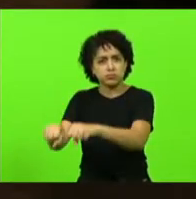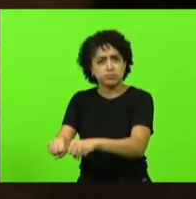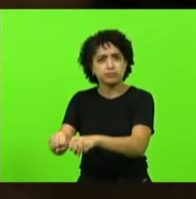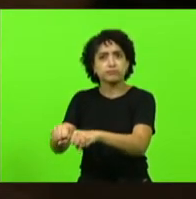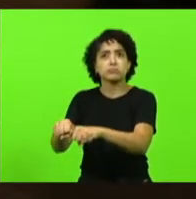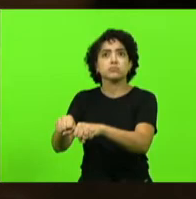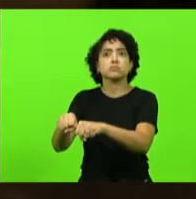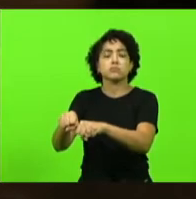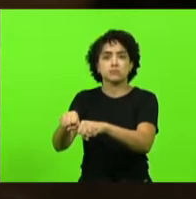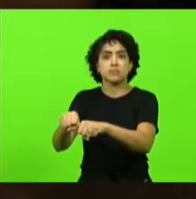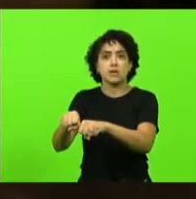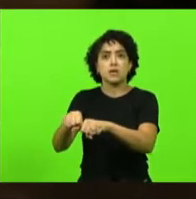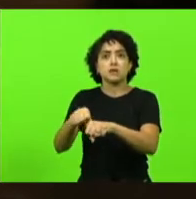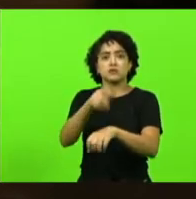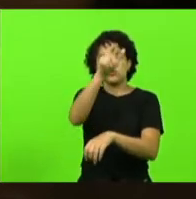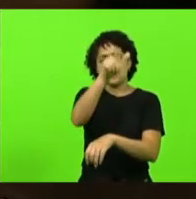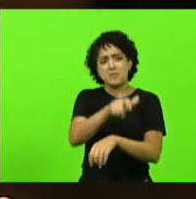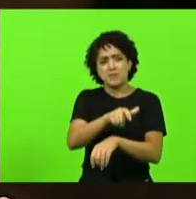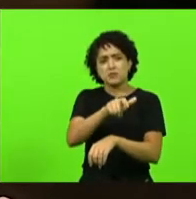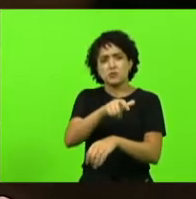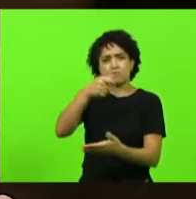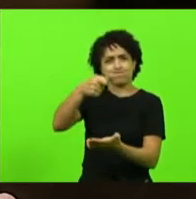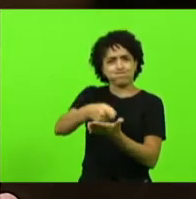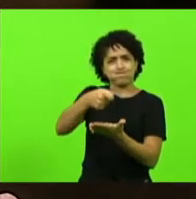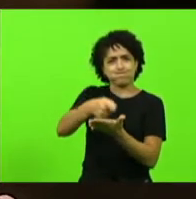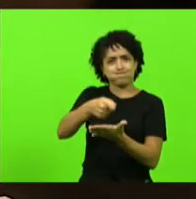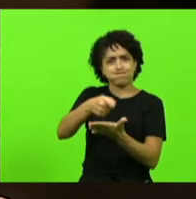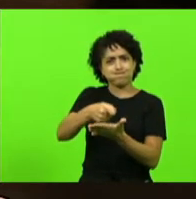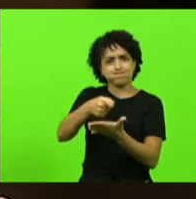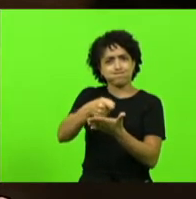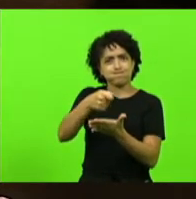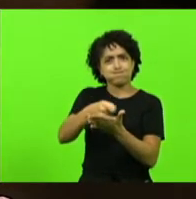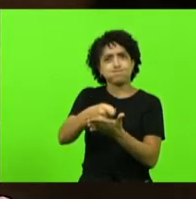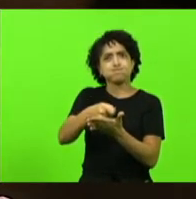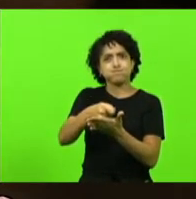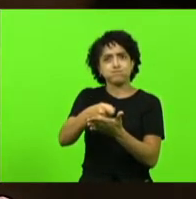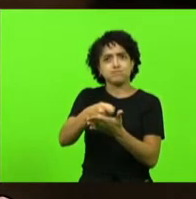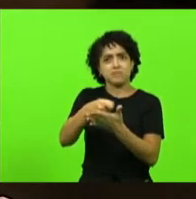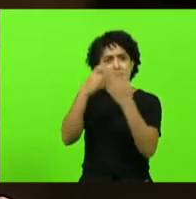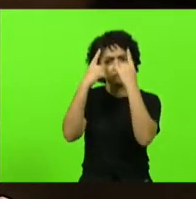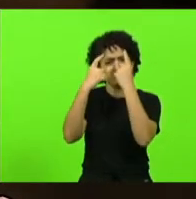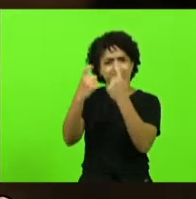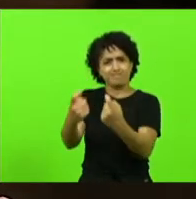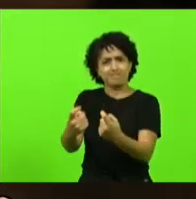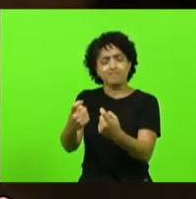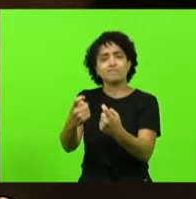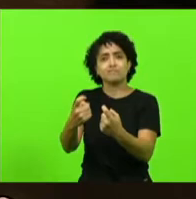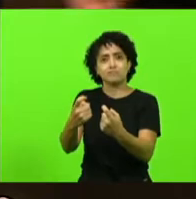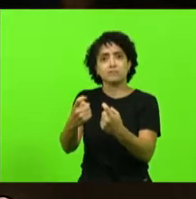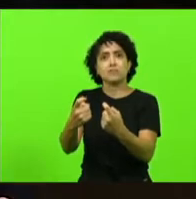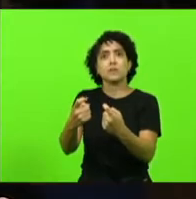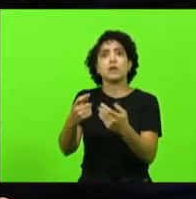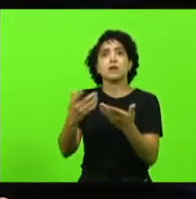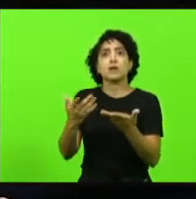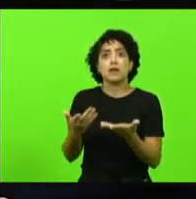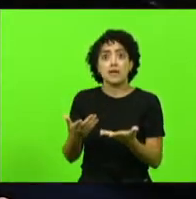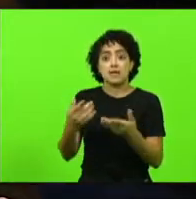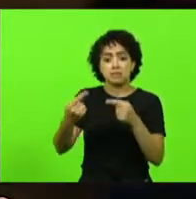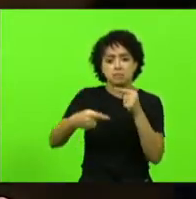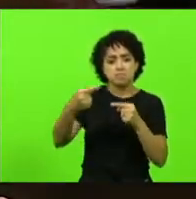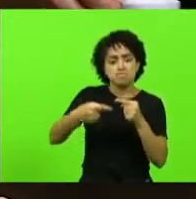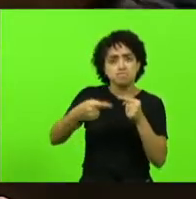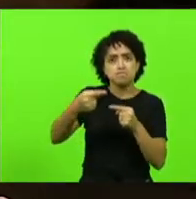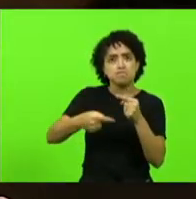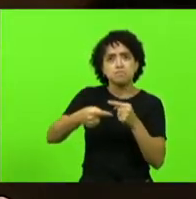ditador de um violentão da geopolítica um sujeito com o mínimo